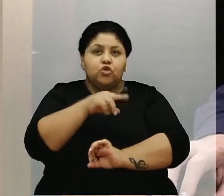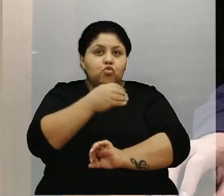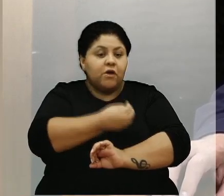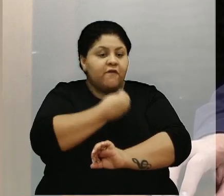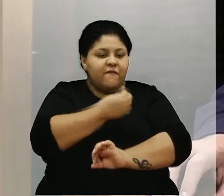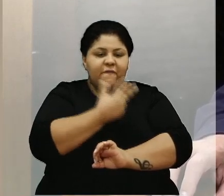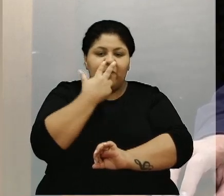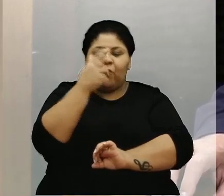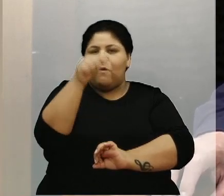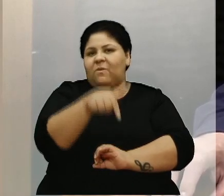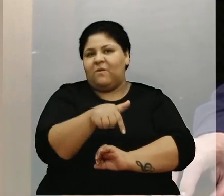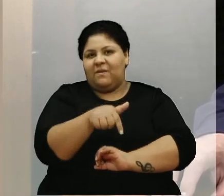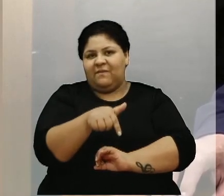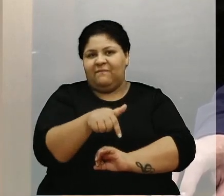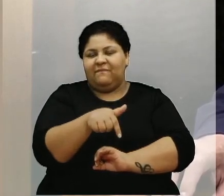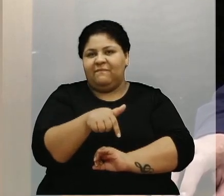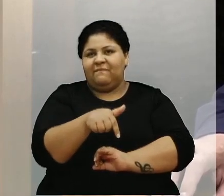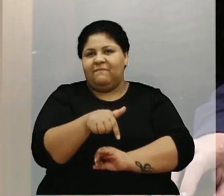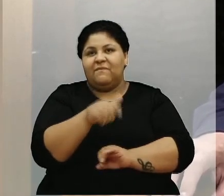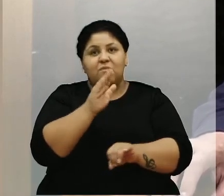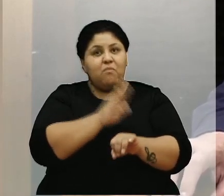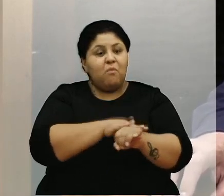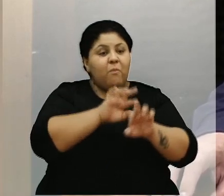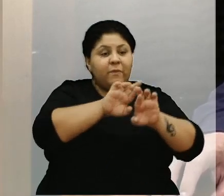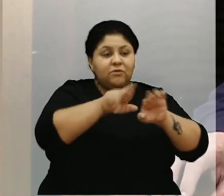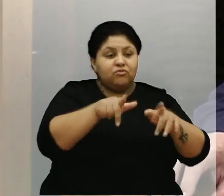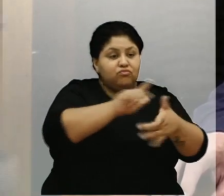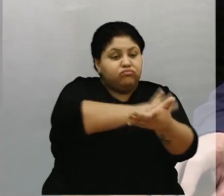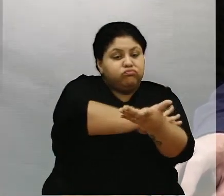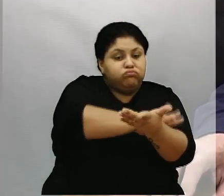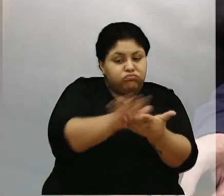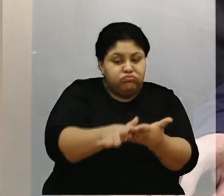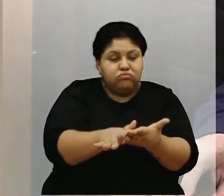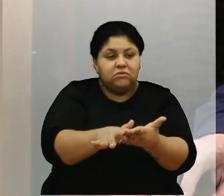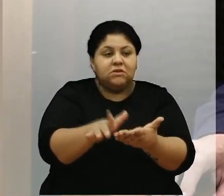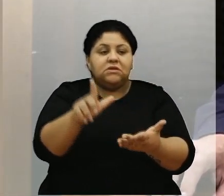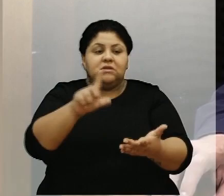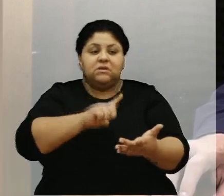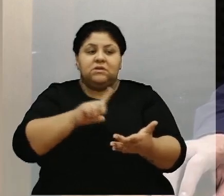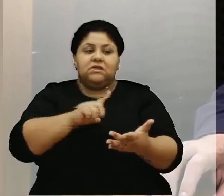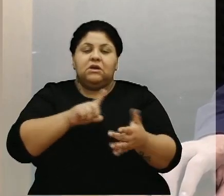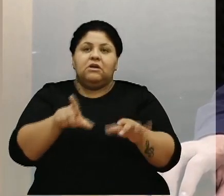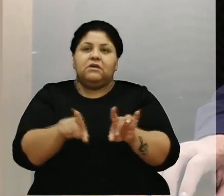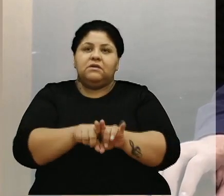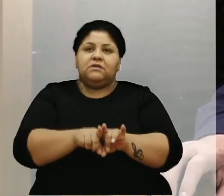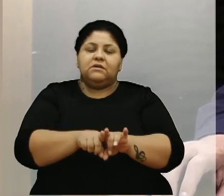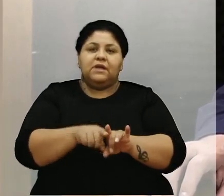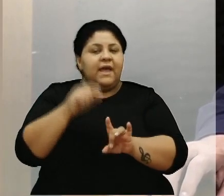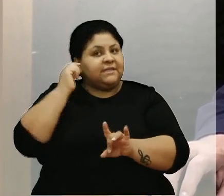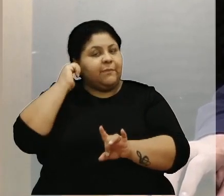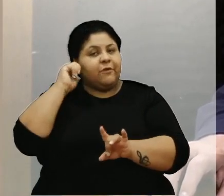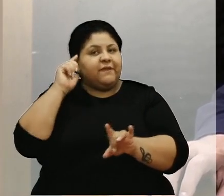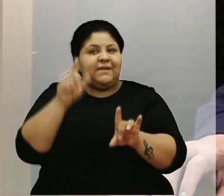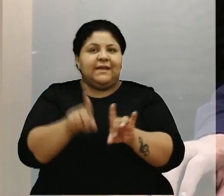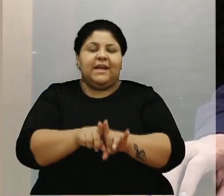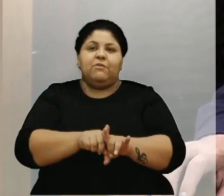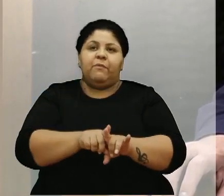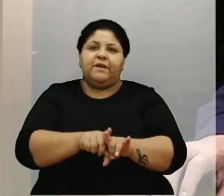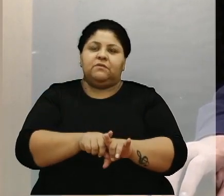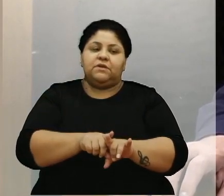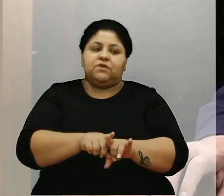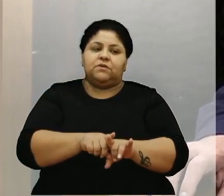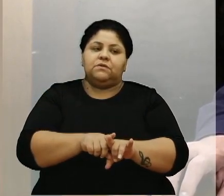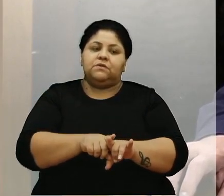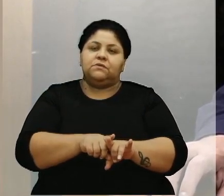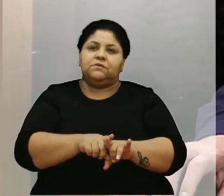da forma que está. E momentos ímpares de calamidade exigem ações duras e severas, é um remédio amargo